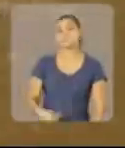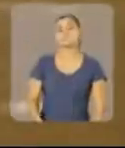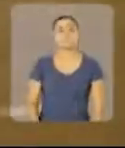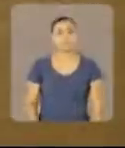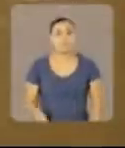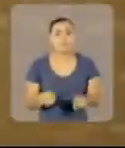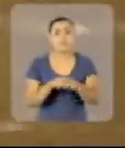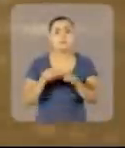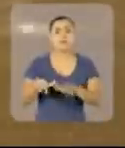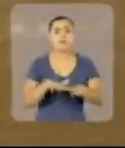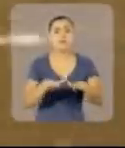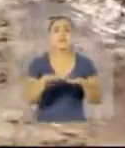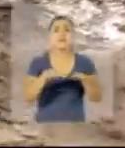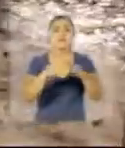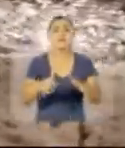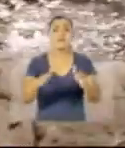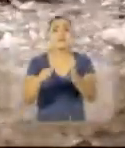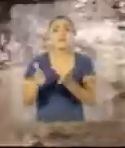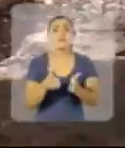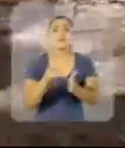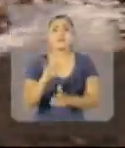do rio.